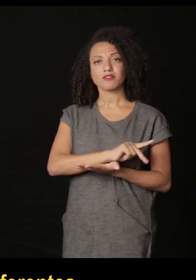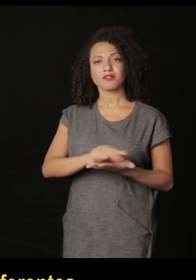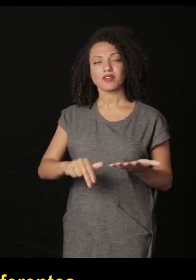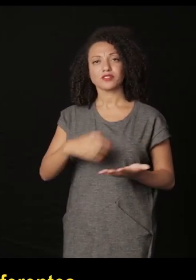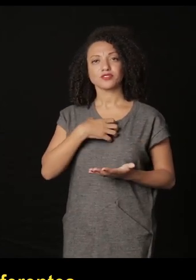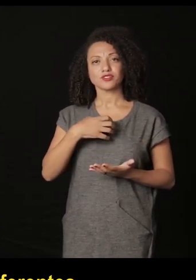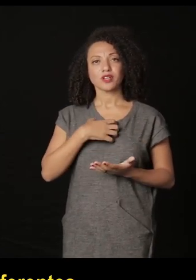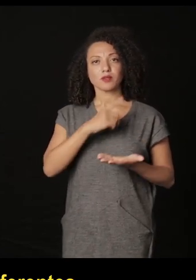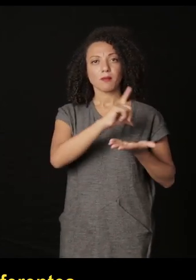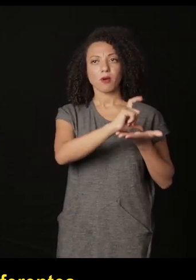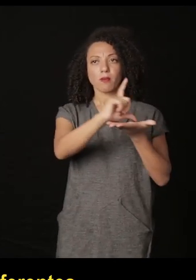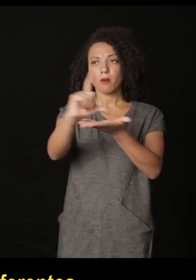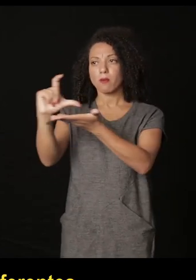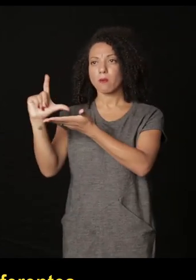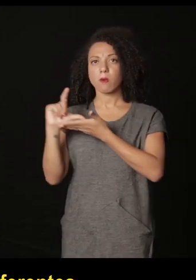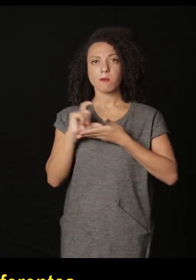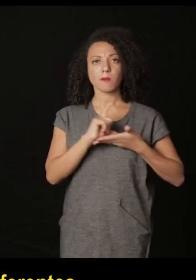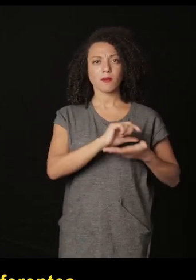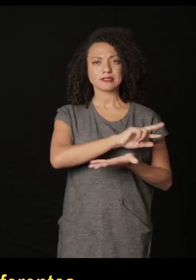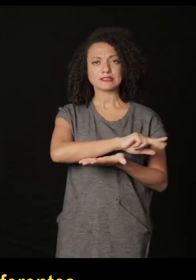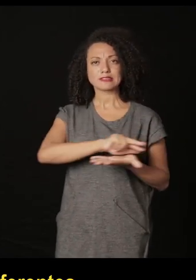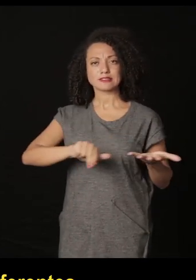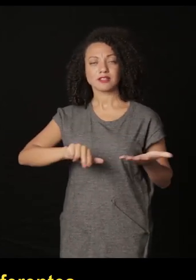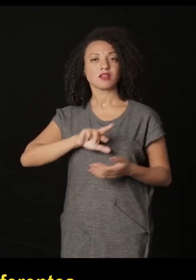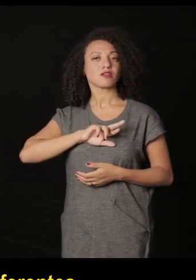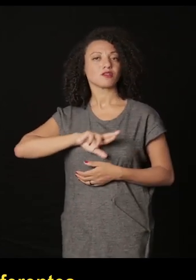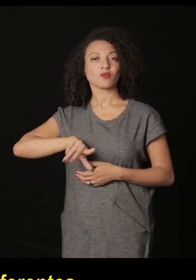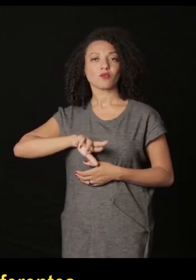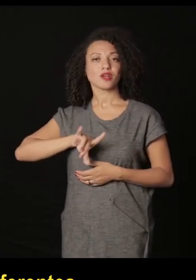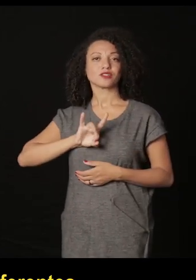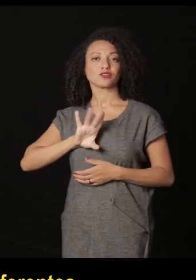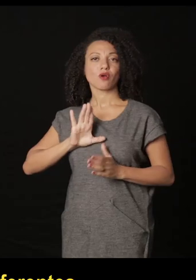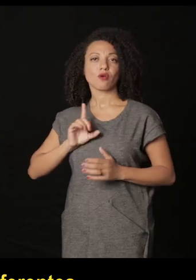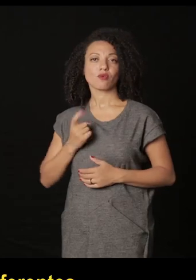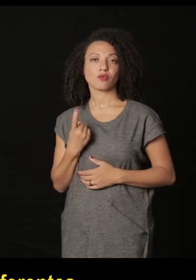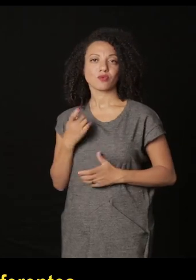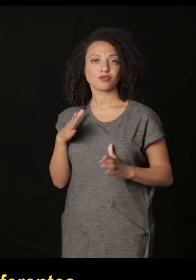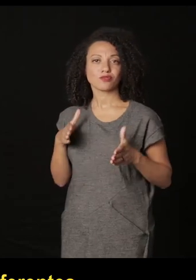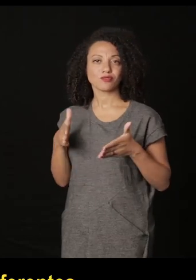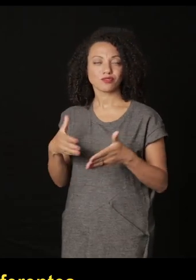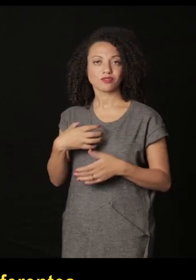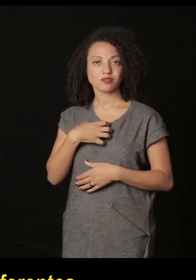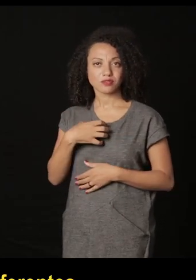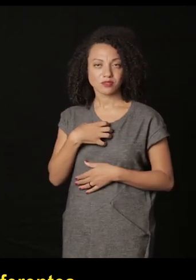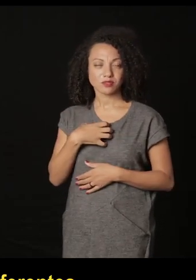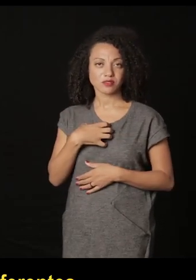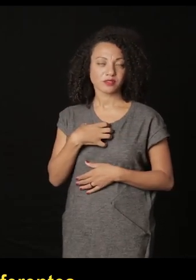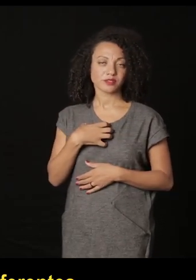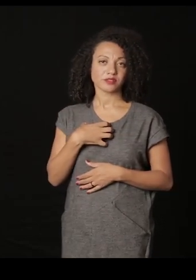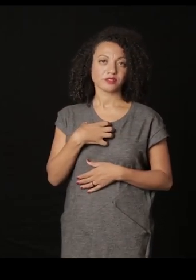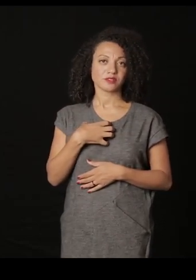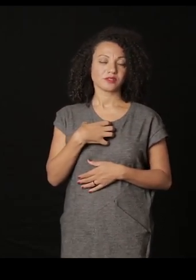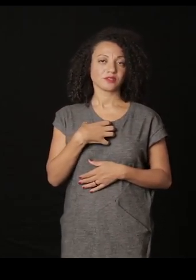ter muitas diferentes formas de fotografia não somente a fotografia